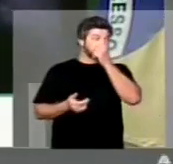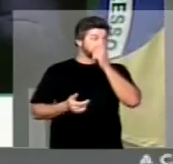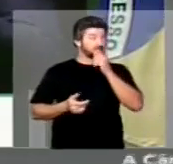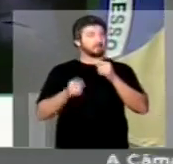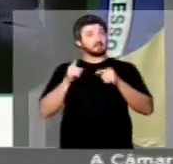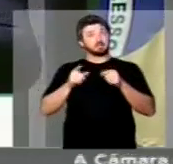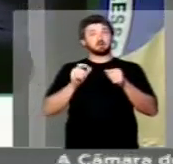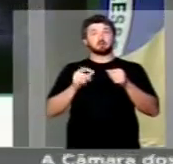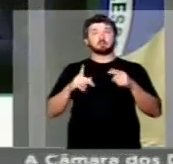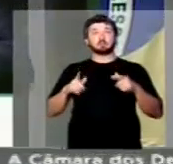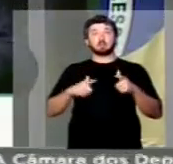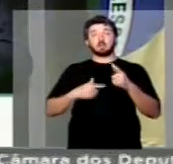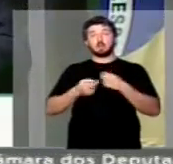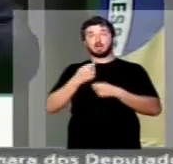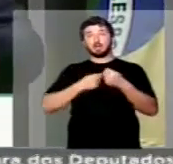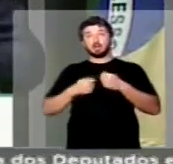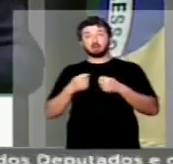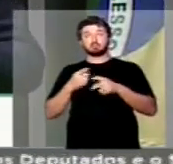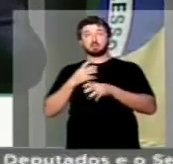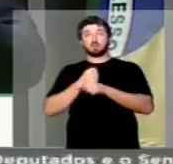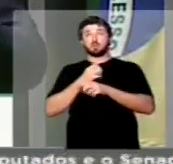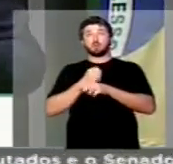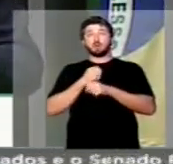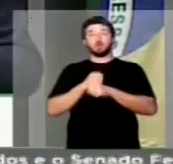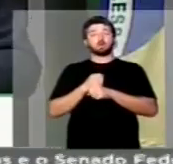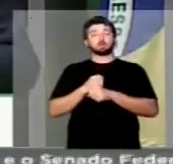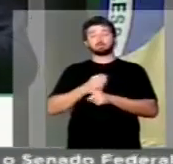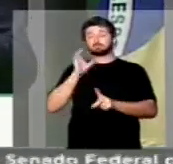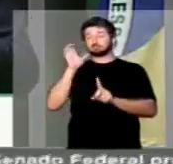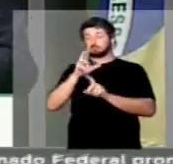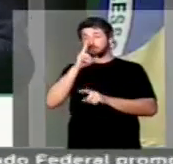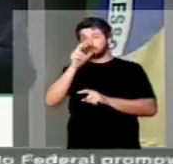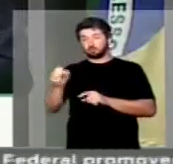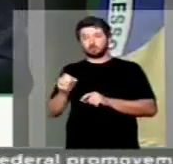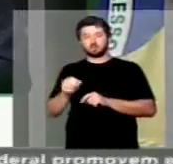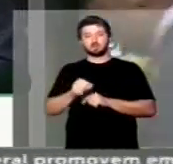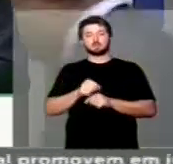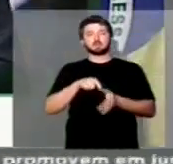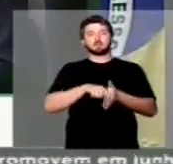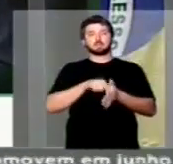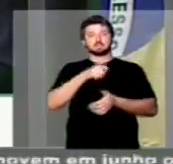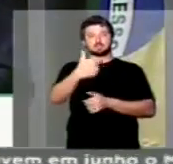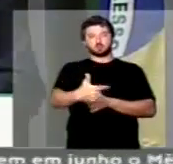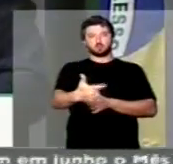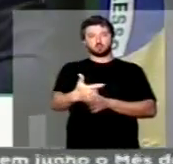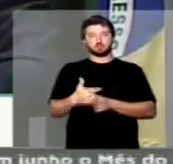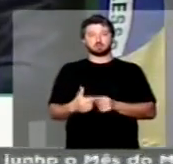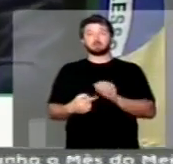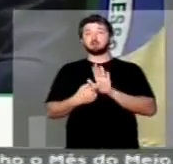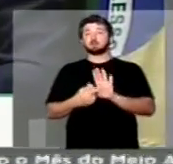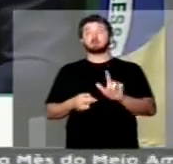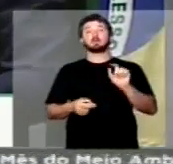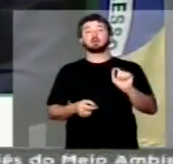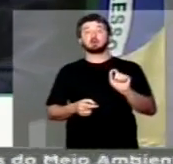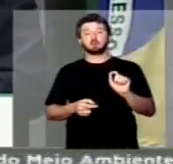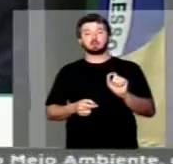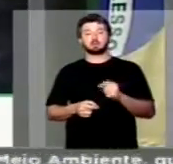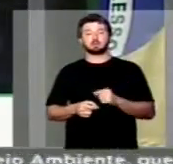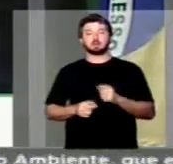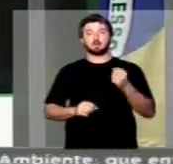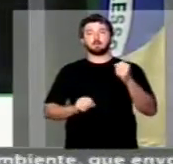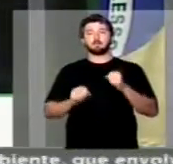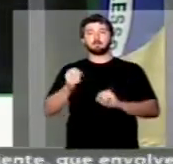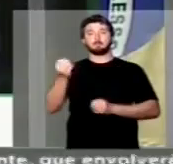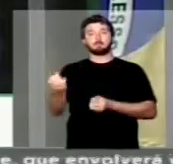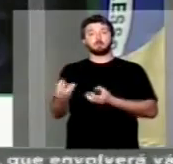uma equação que tem um reflexo muito grande na segunda pesquisa, que mostra a questão da